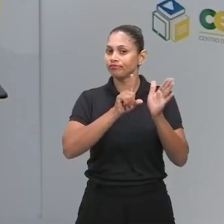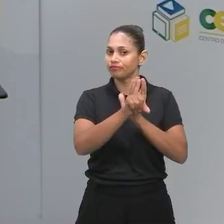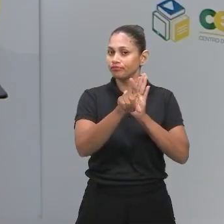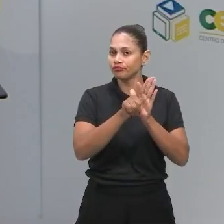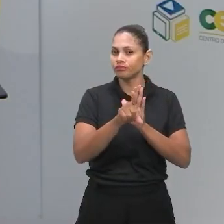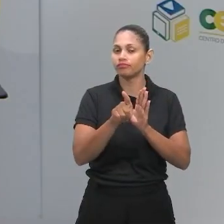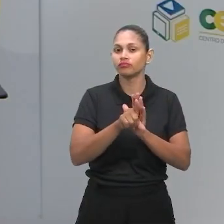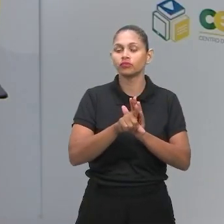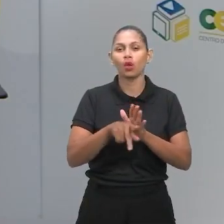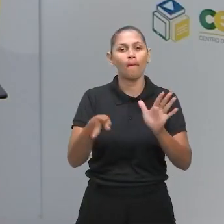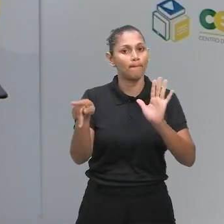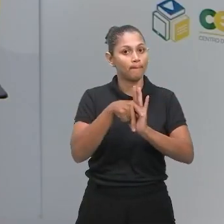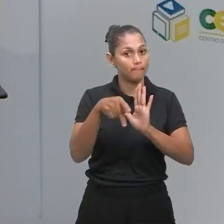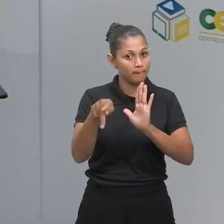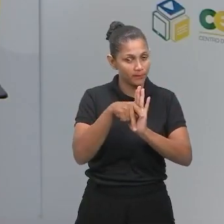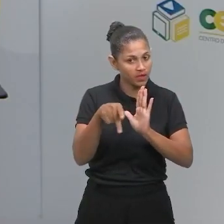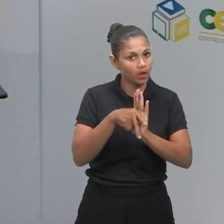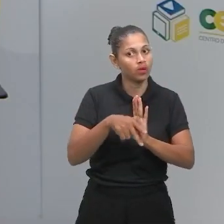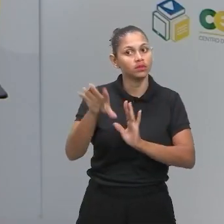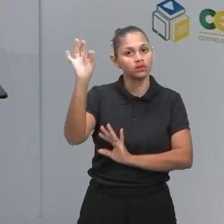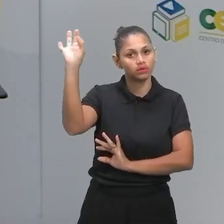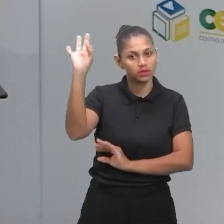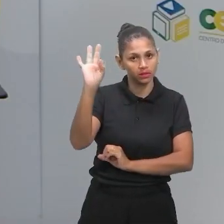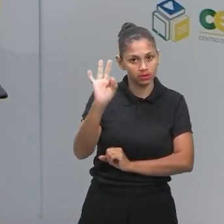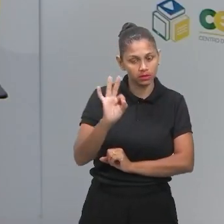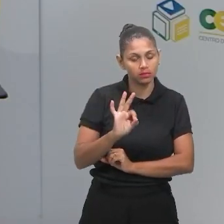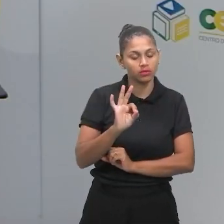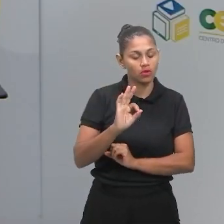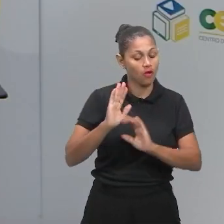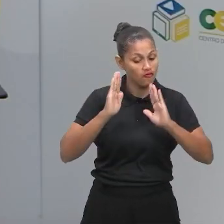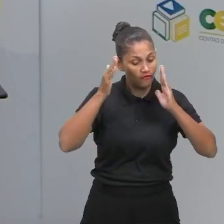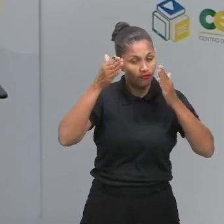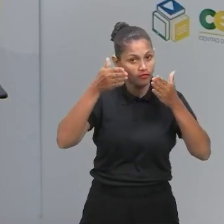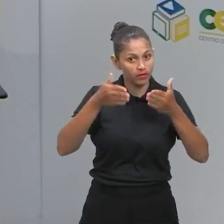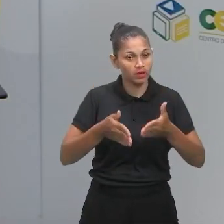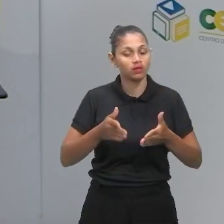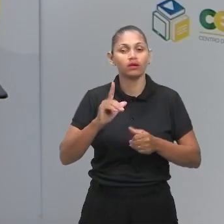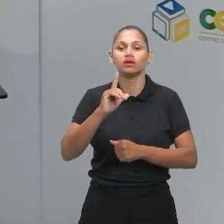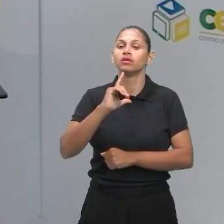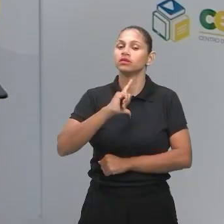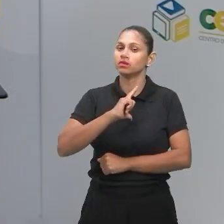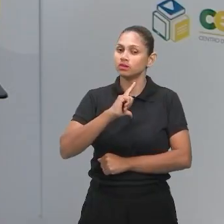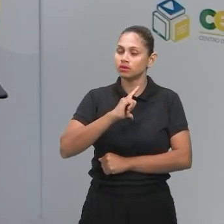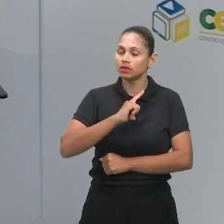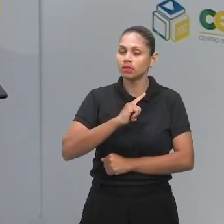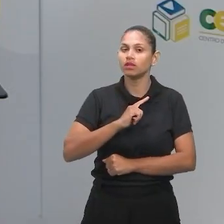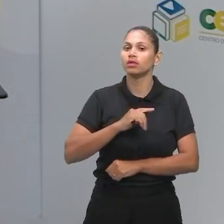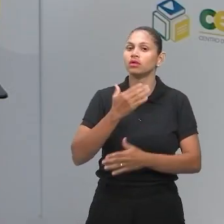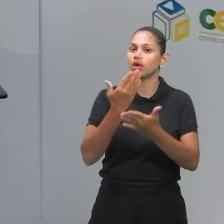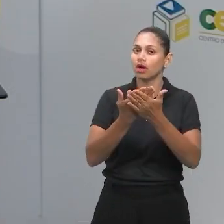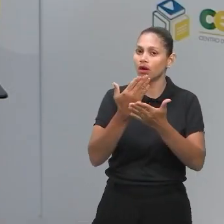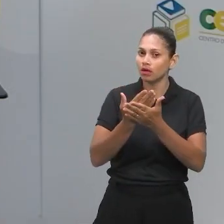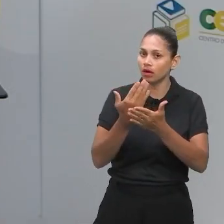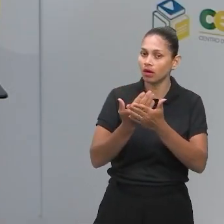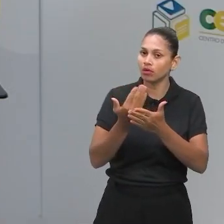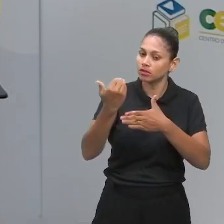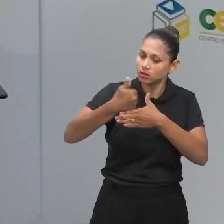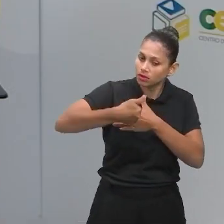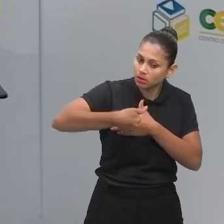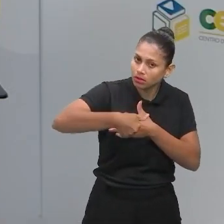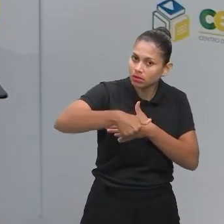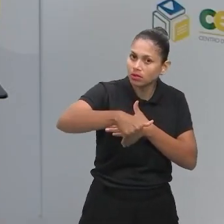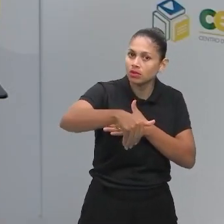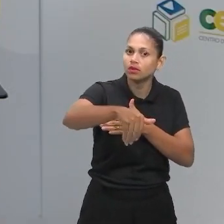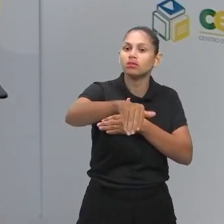específicas só para a parte de porcentagem. Inclusive, teremos aí aulas de porcentagem a qual você pode estar assistindo